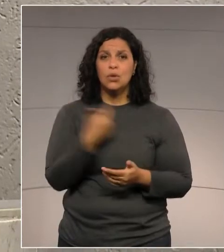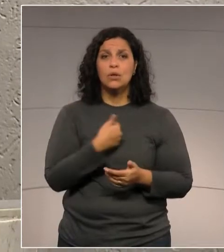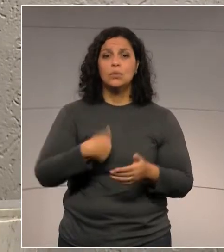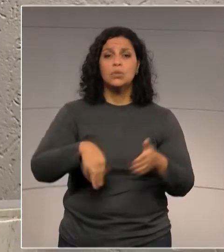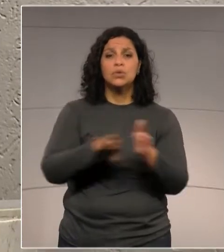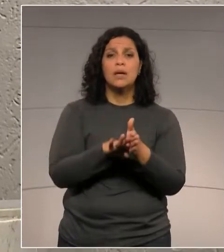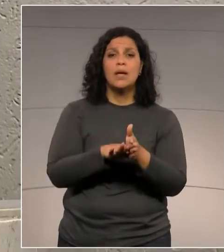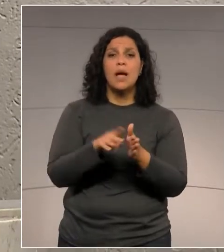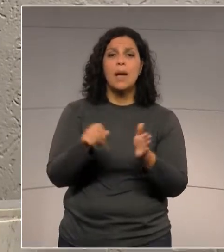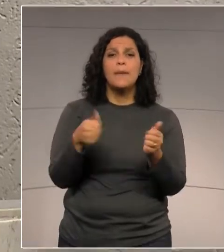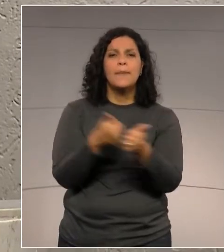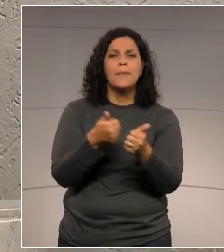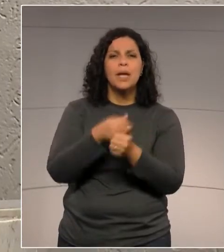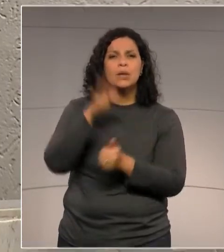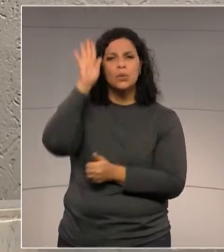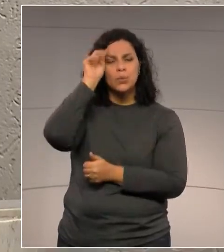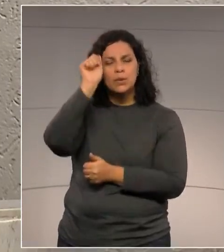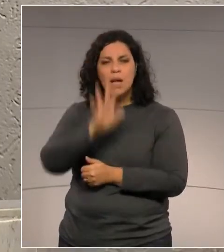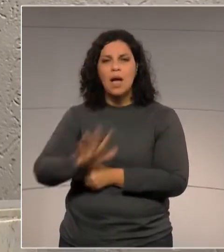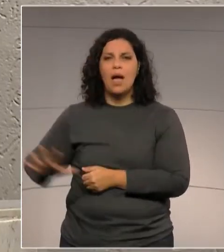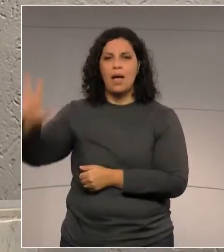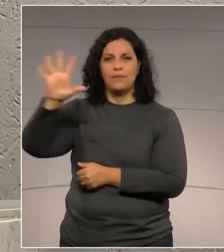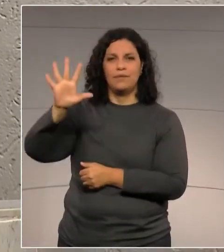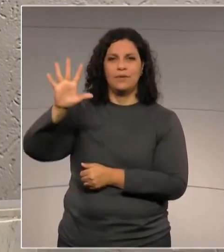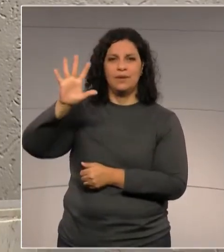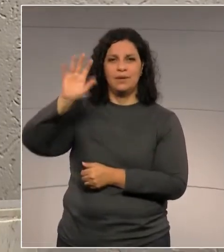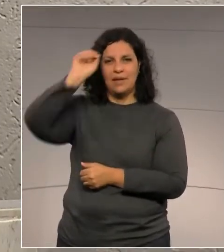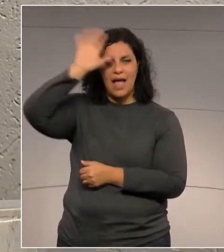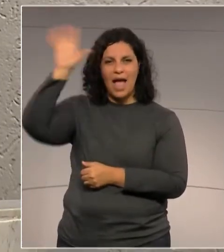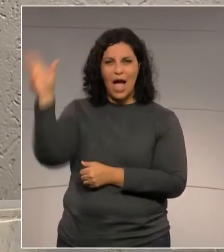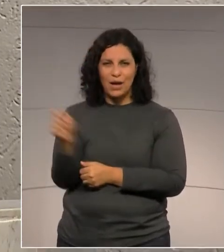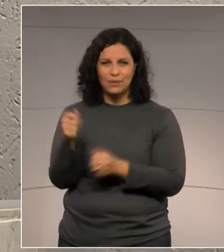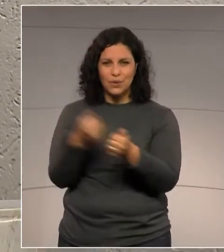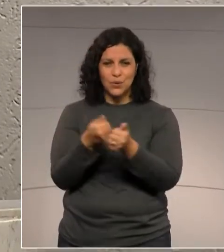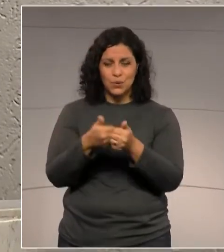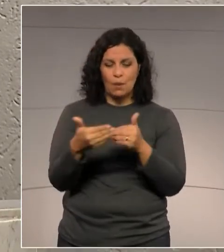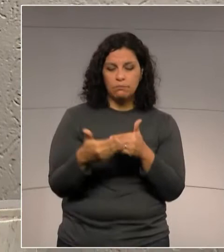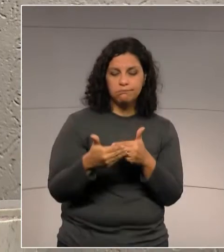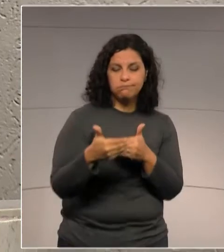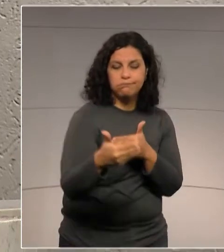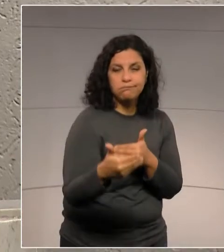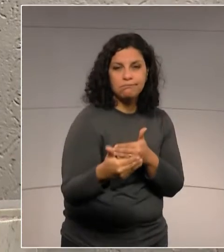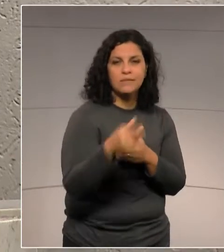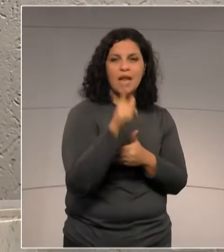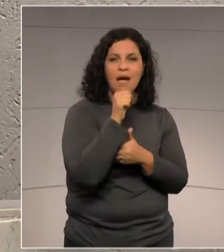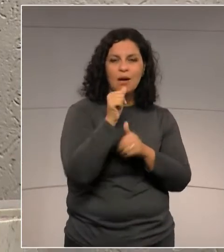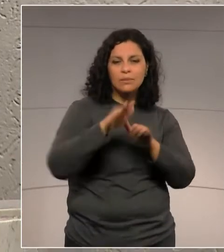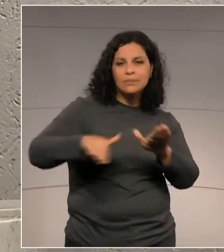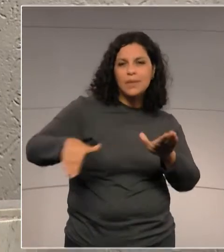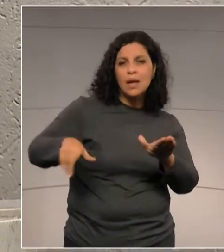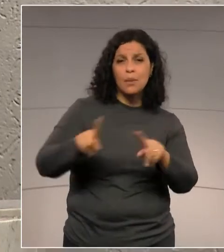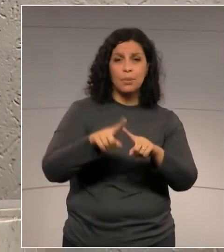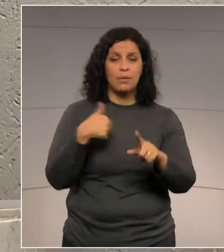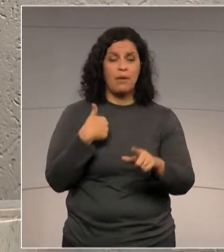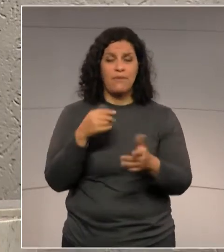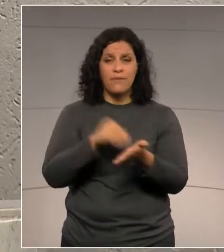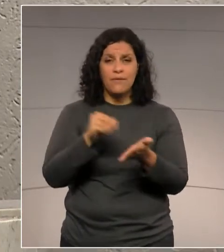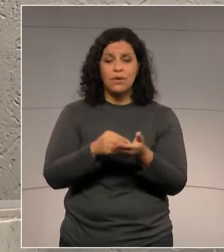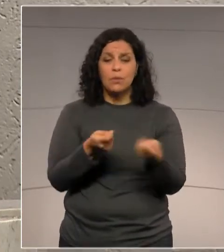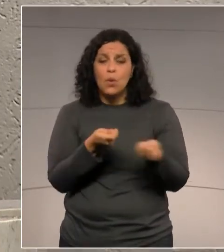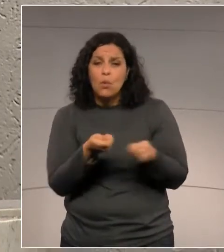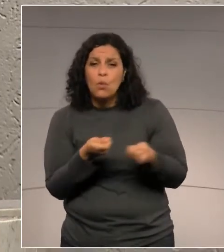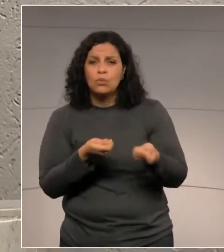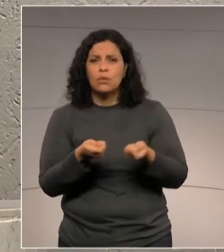África com o engordamento da praia porque não haverá como se controlar